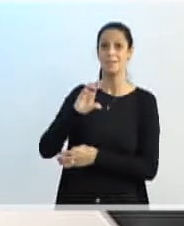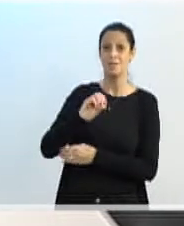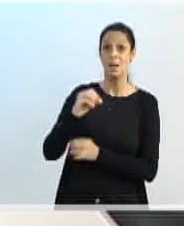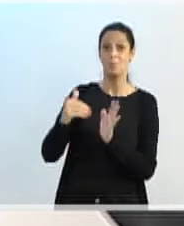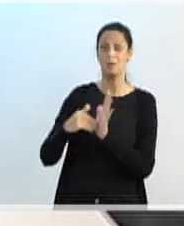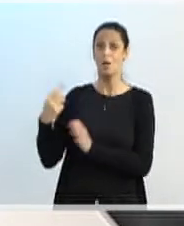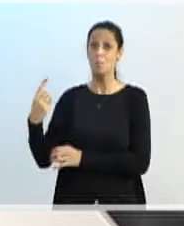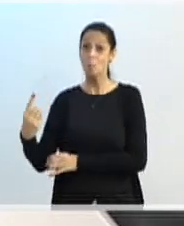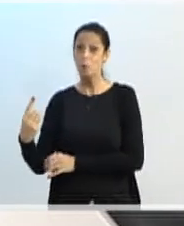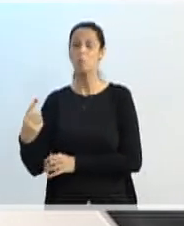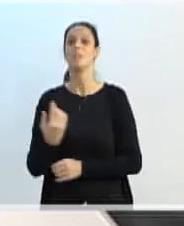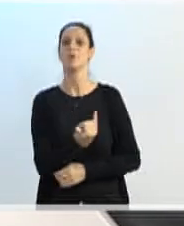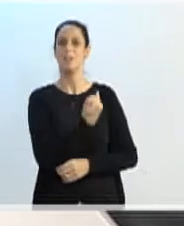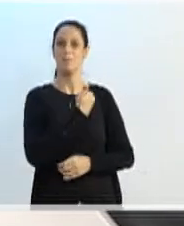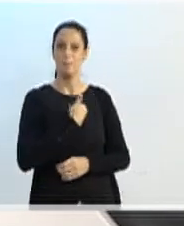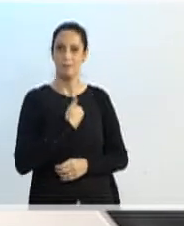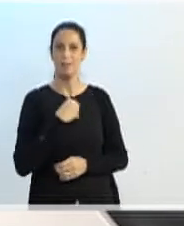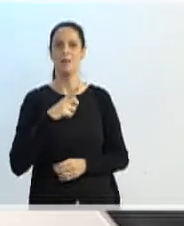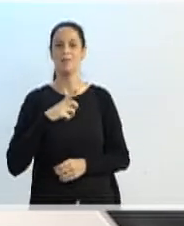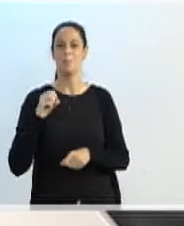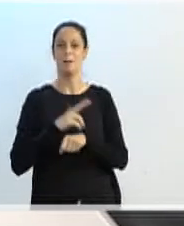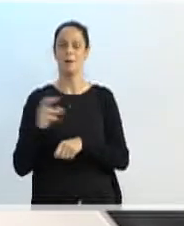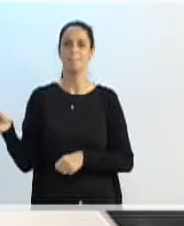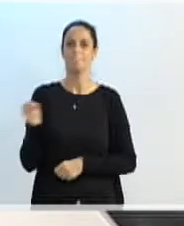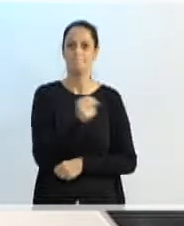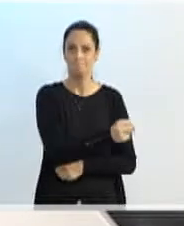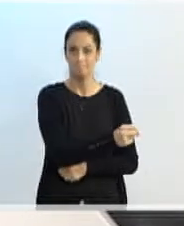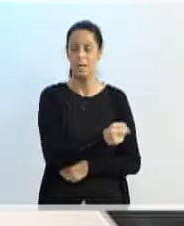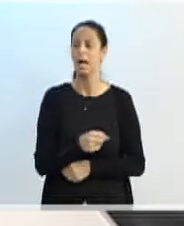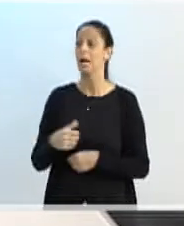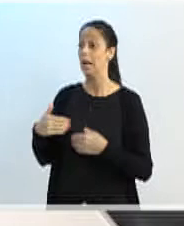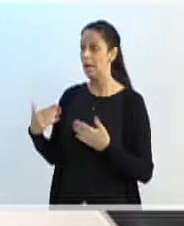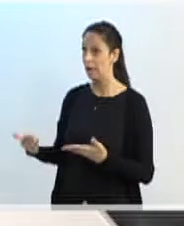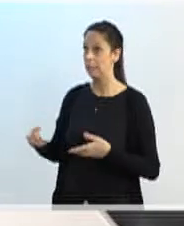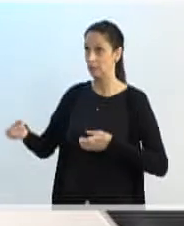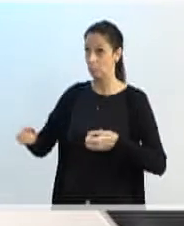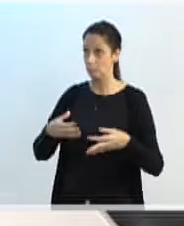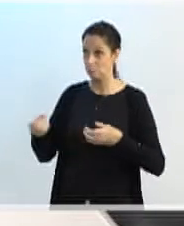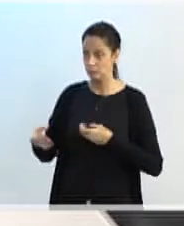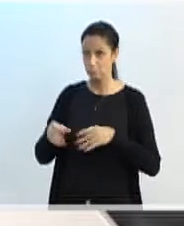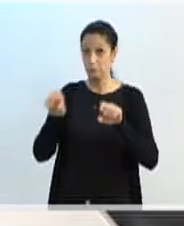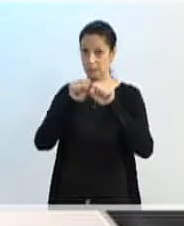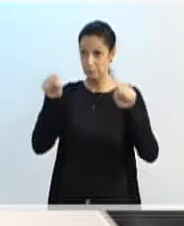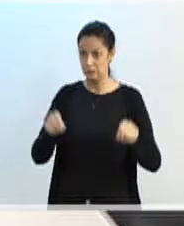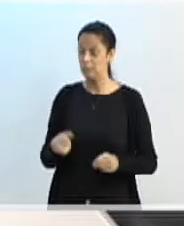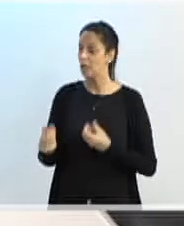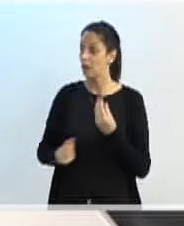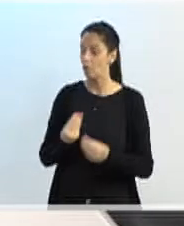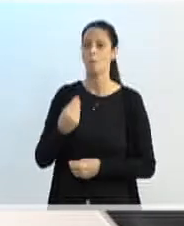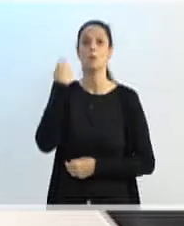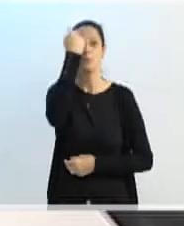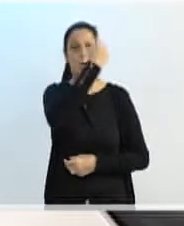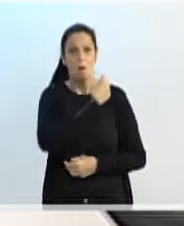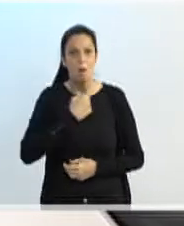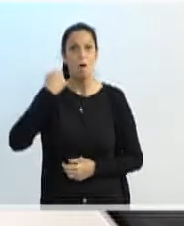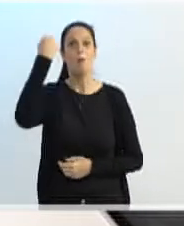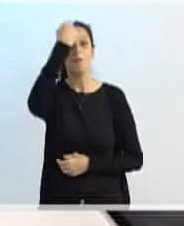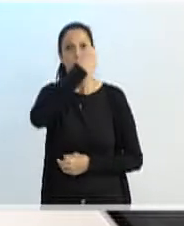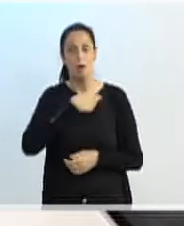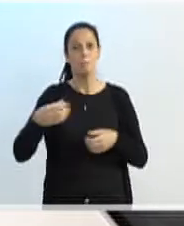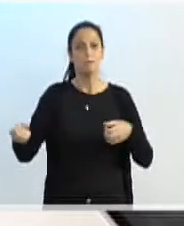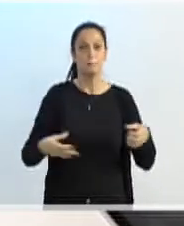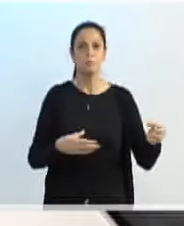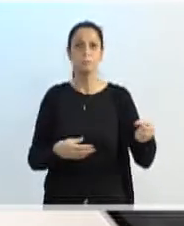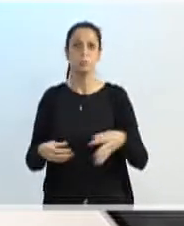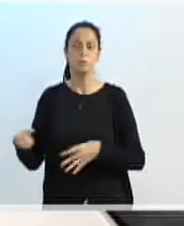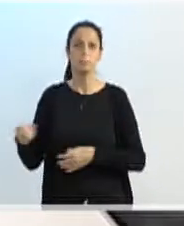automaticamente, já encaminharia a ela. Então, a atualização, ela acontece? O sistema, ele atualiza de hora em hora. De hora em hora. Por